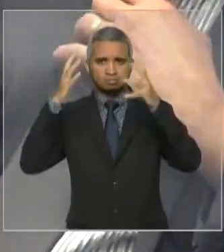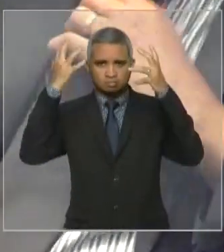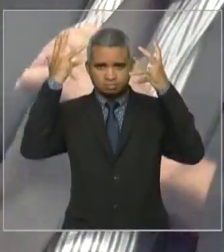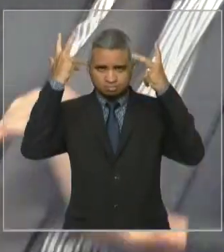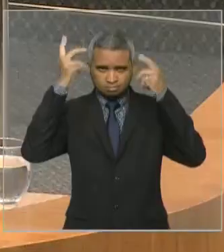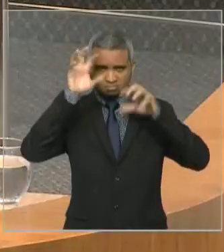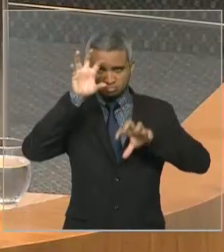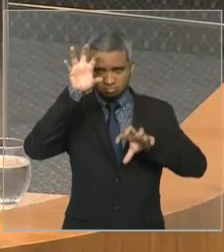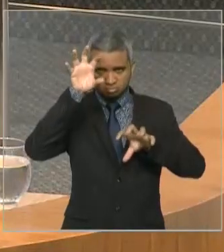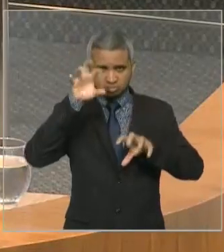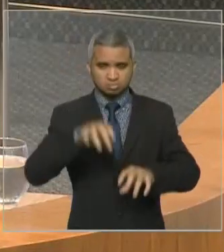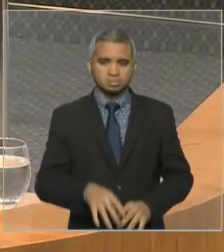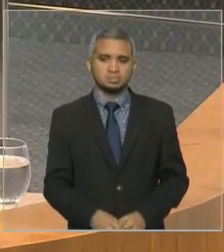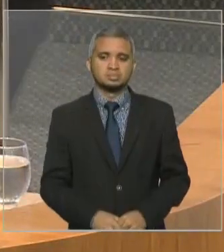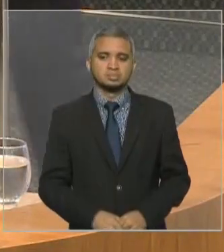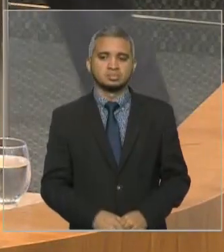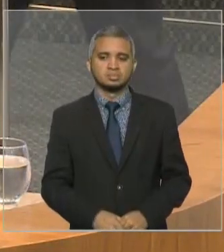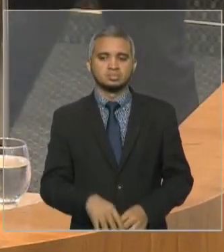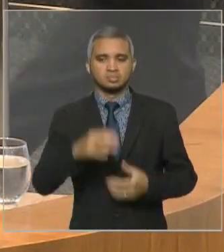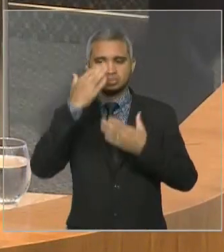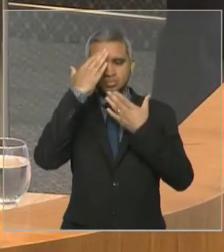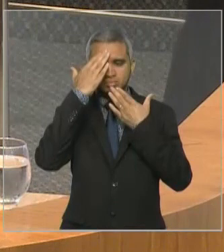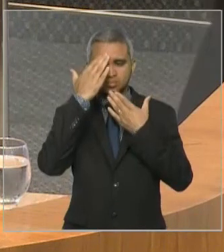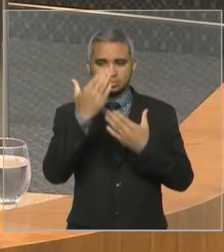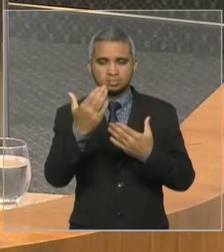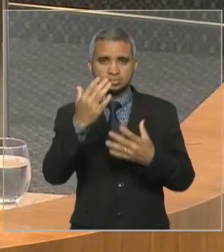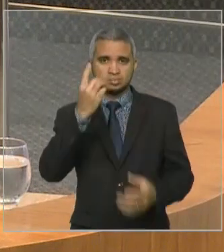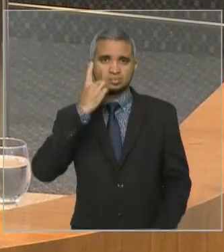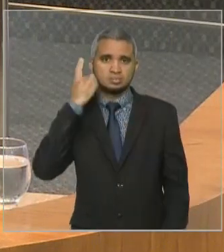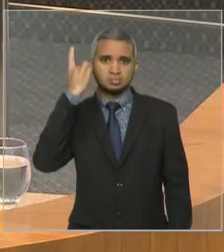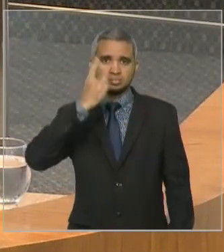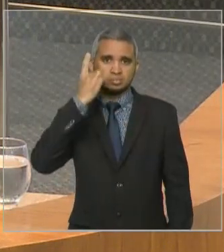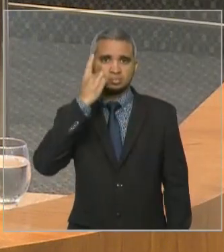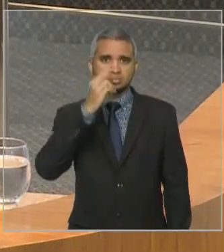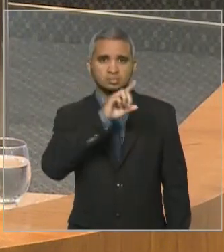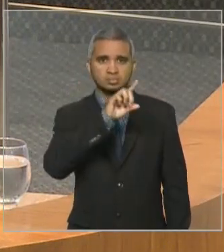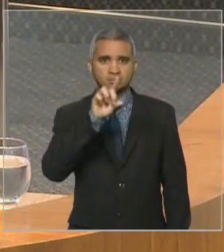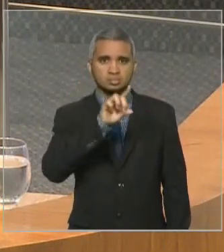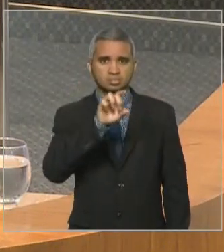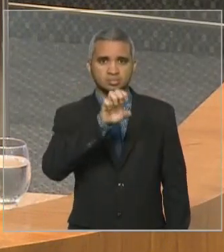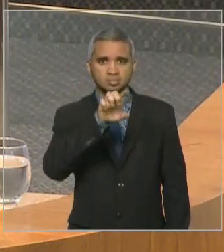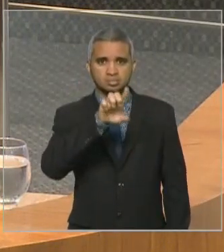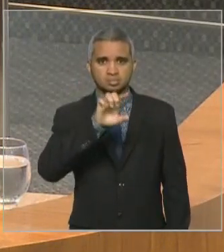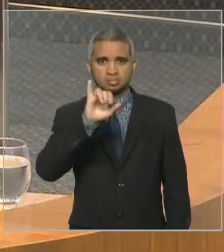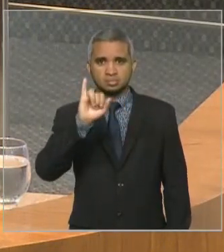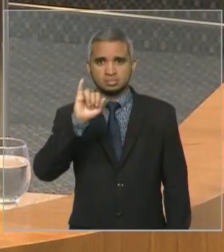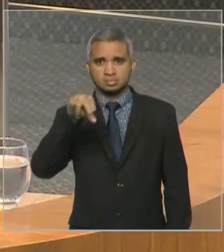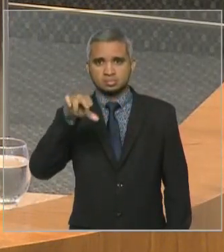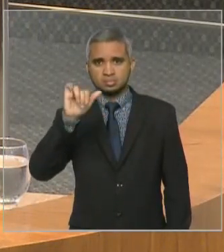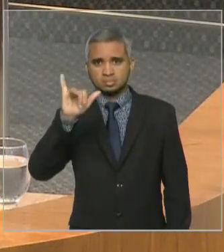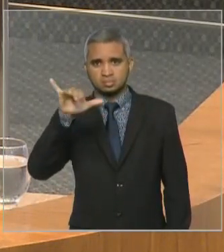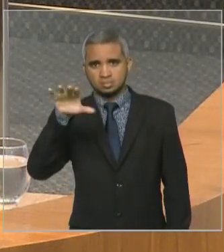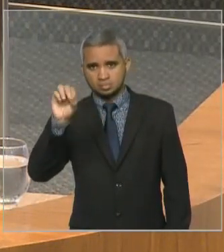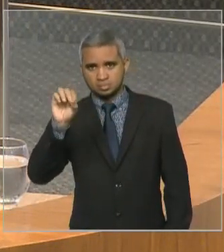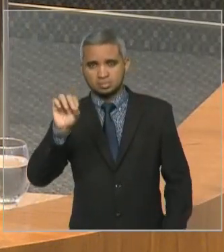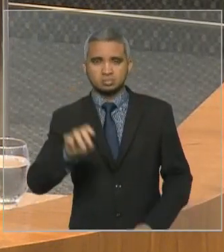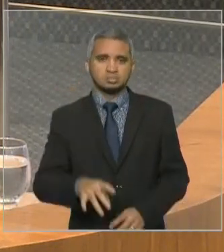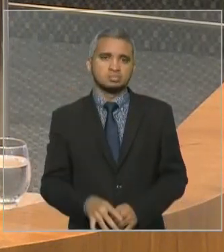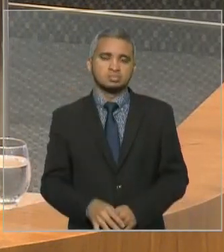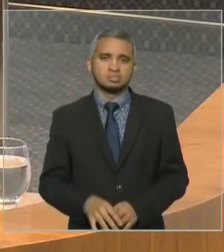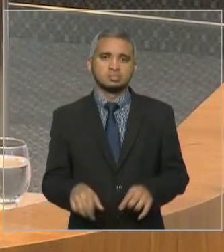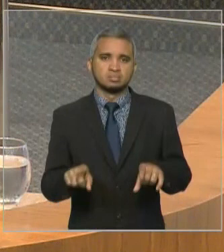deputado Zé Inácio, e também reconhecer o valoroso êxito que V. Exª teve nas eleições